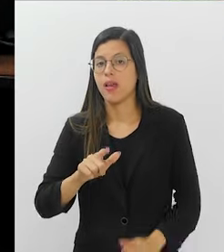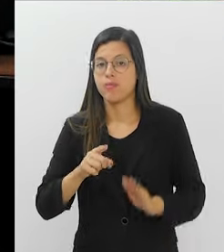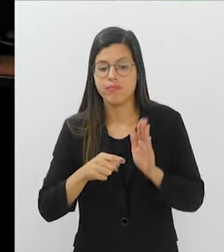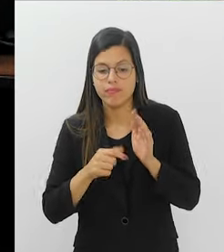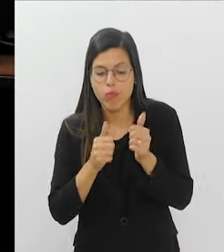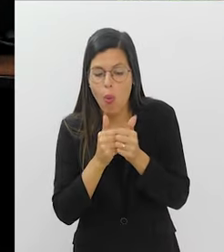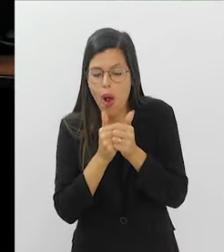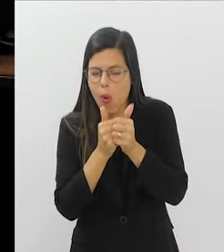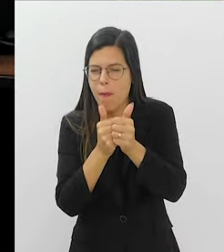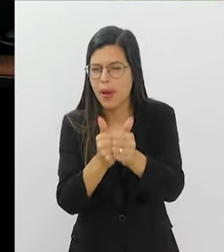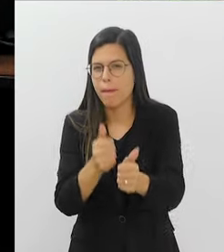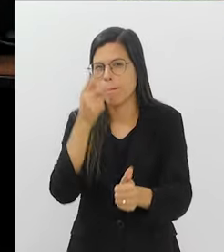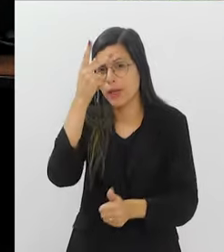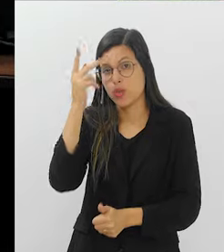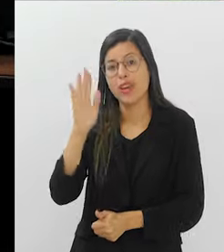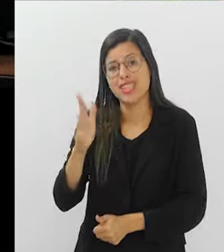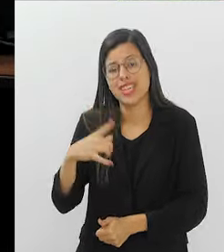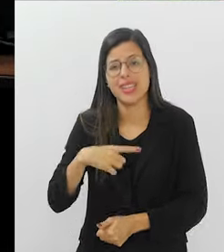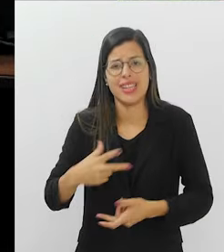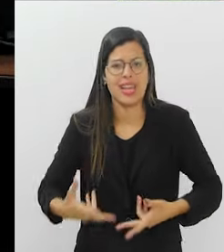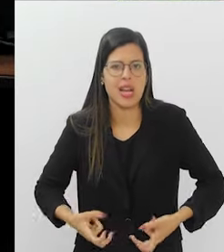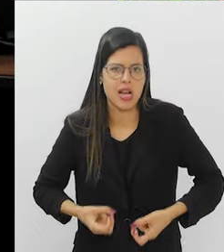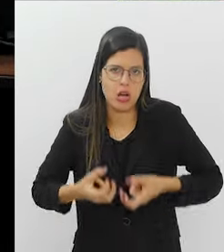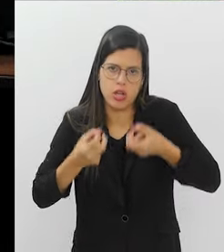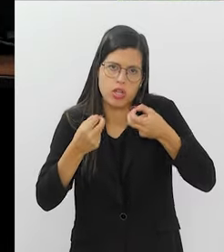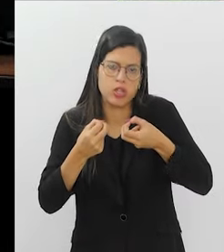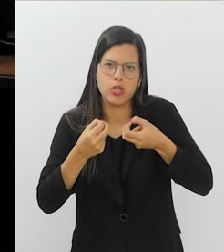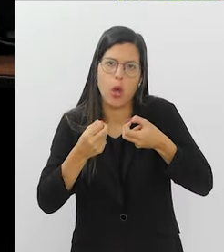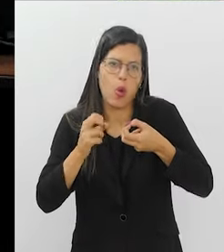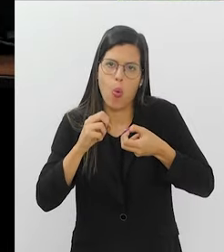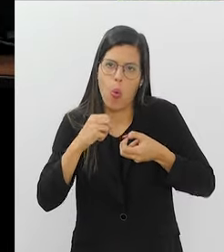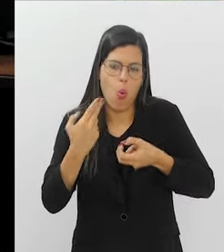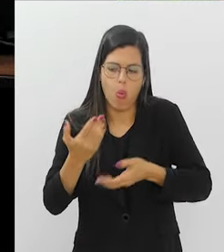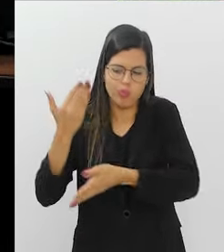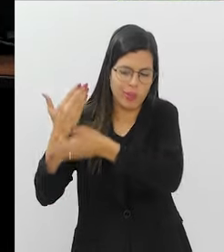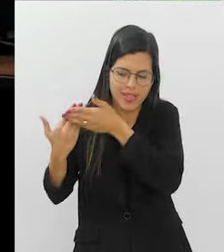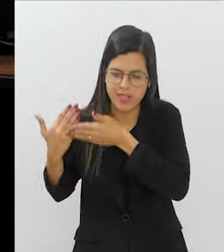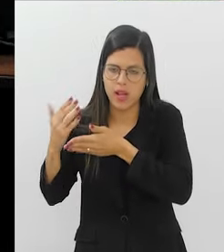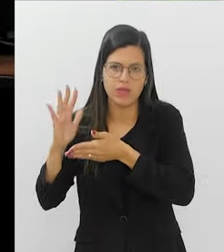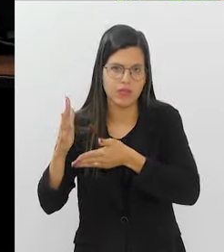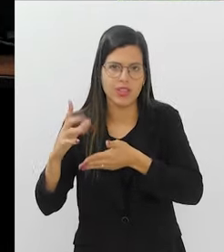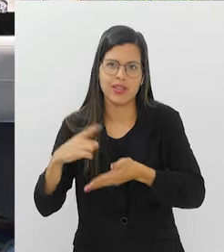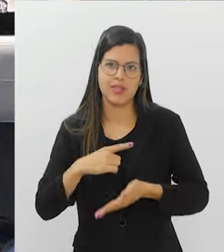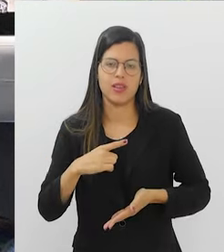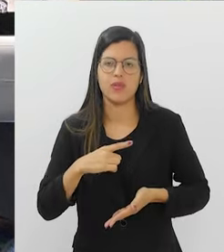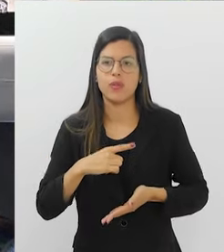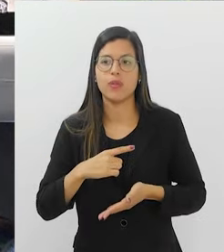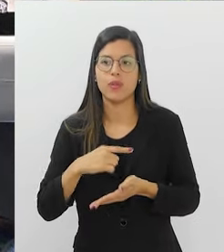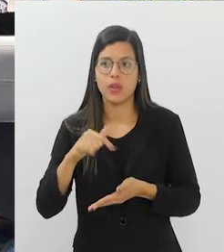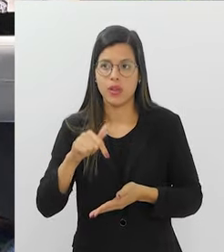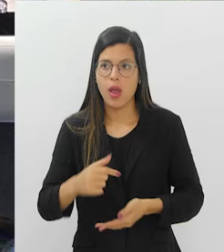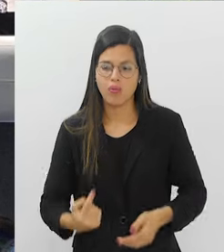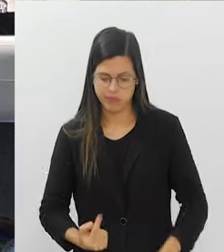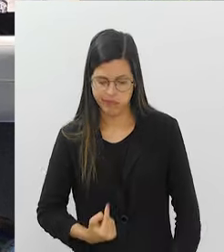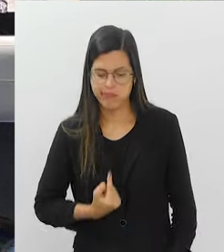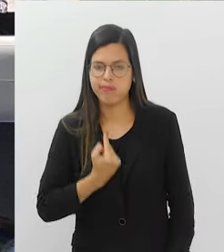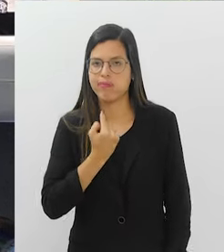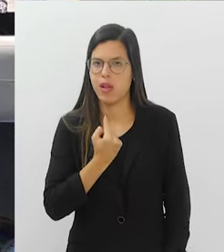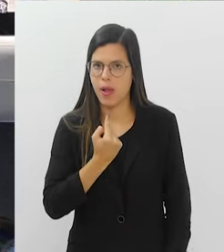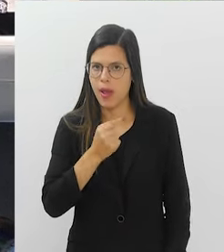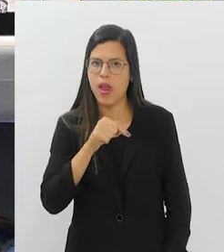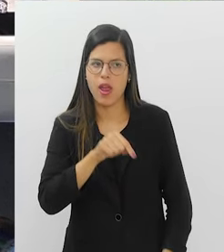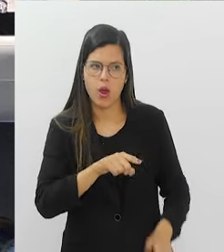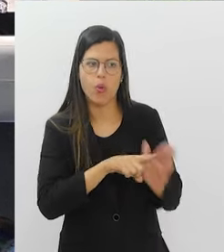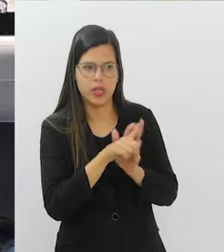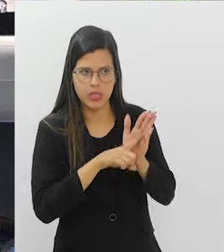acompanhamento para quem já tem o câncer, para quem já teve esse câncer. Então, tem que ser a colonoscopia mesmo. É a colonoscopia exame